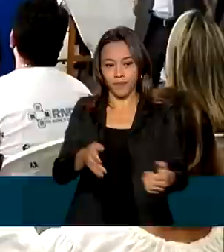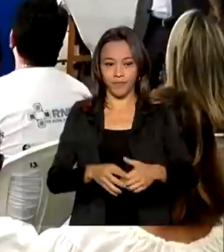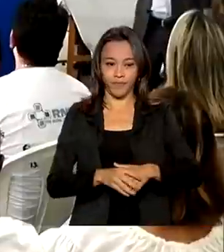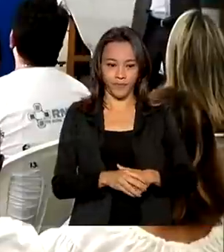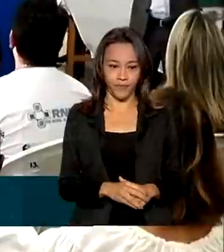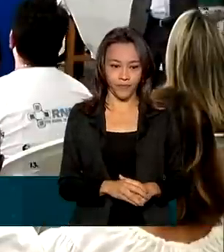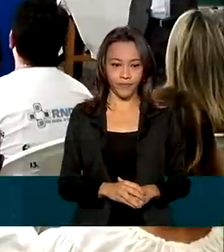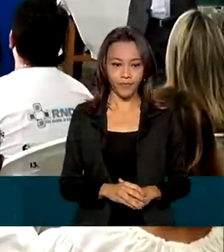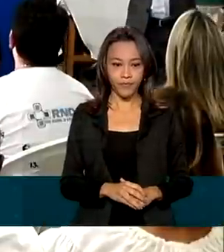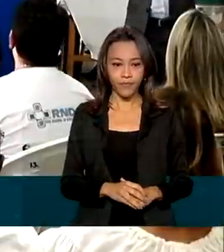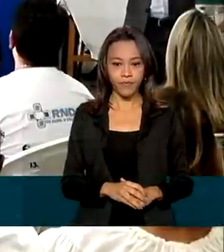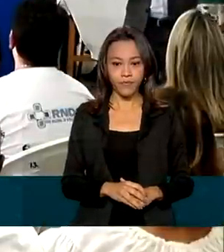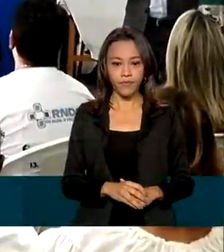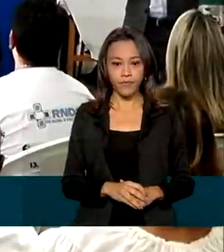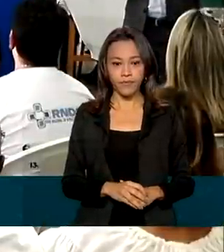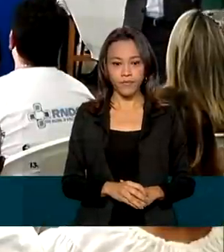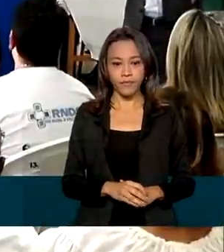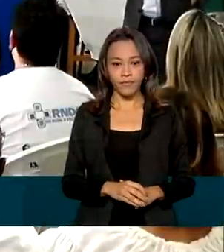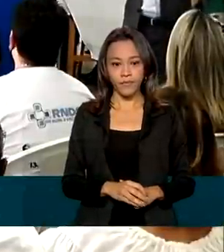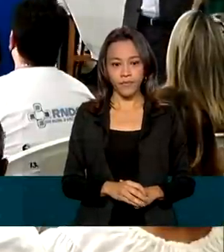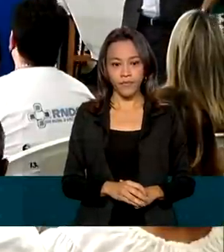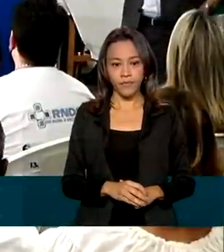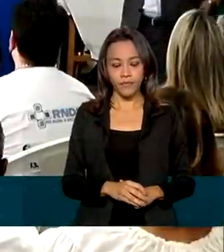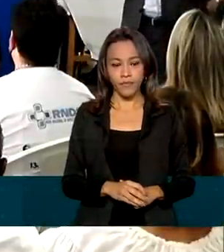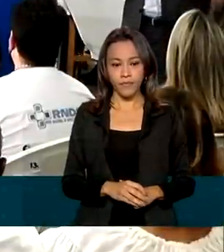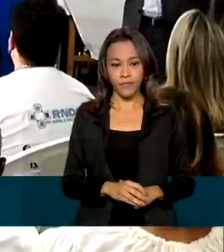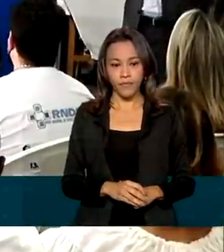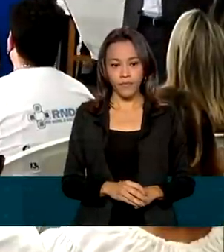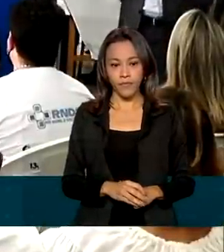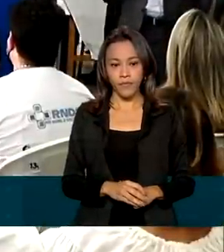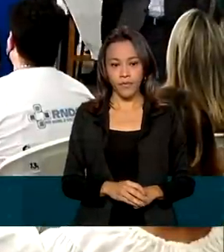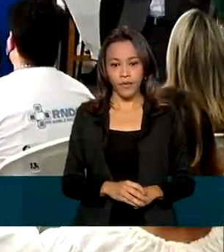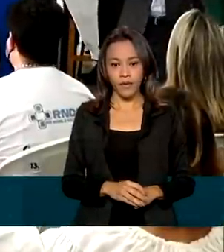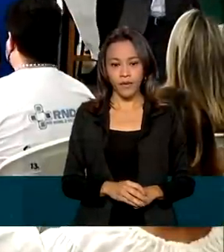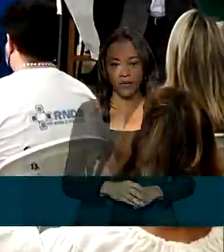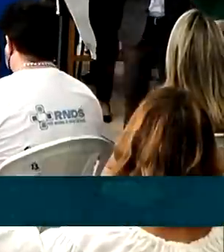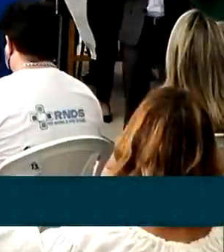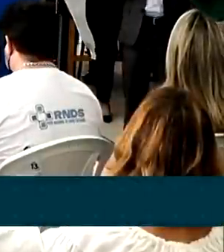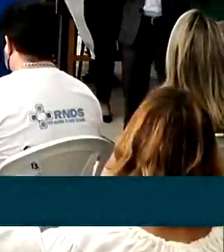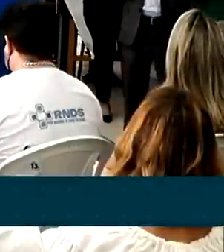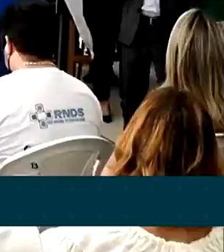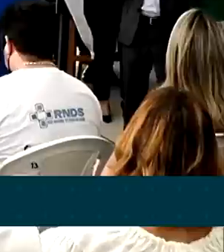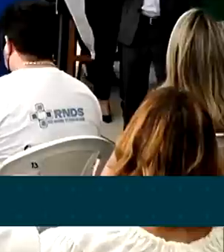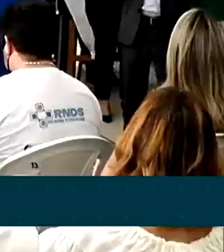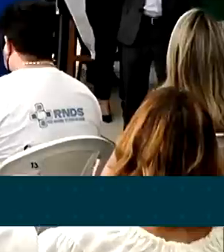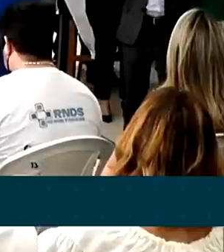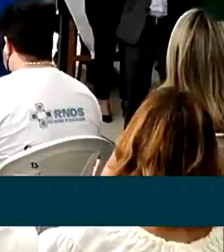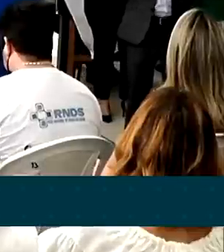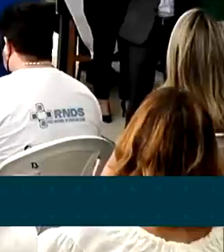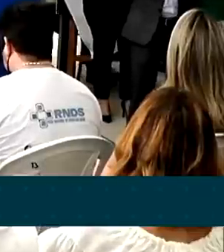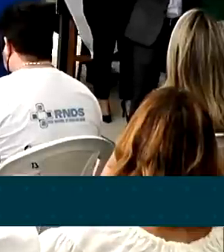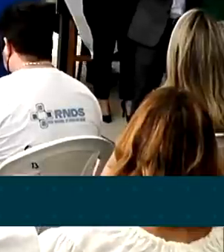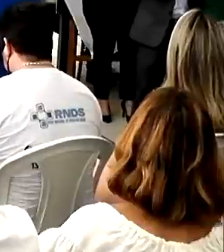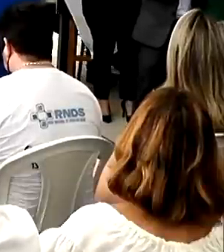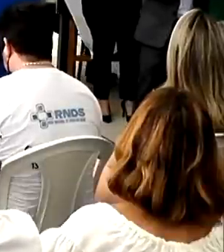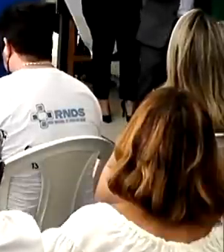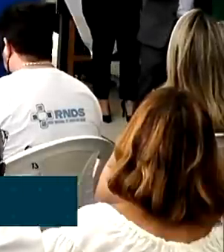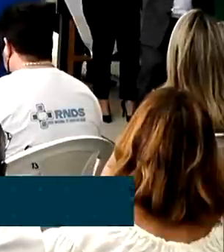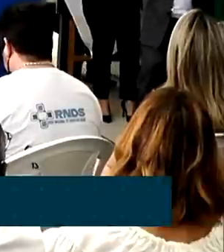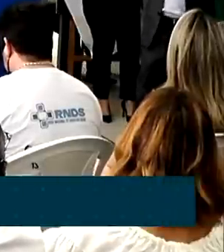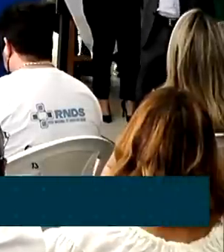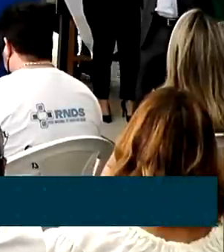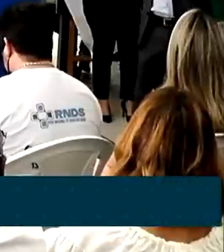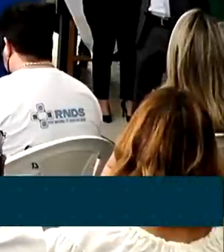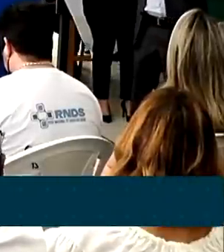o potencial do ConectSUS, o potencial dessa conexão de dados em saúde. Uma pessoa atendida em